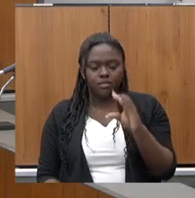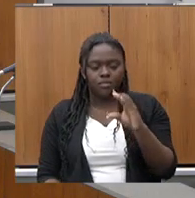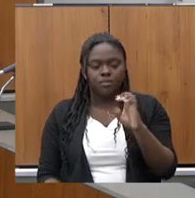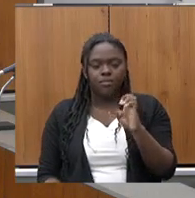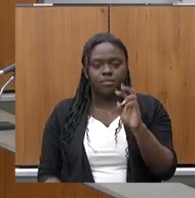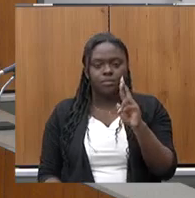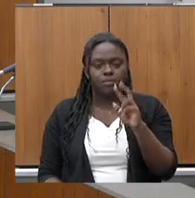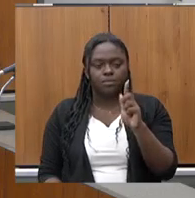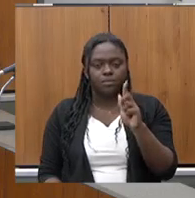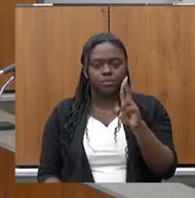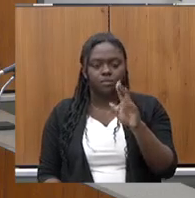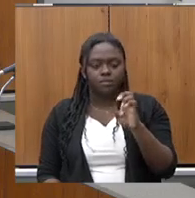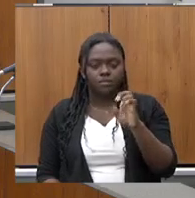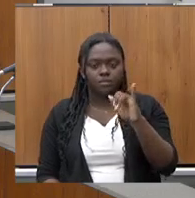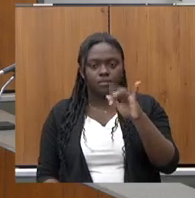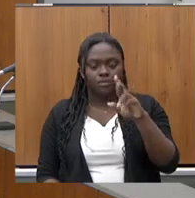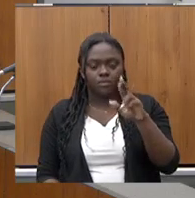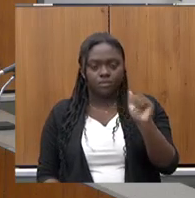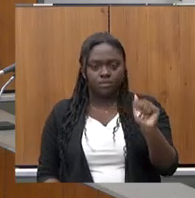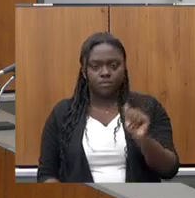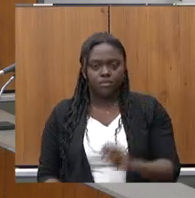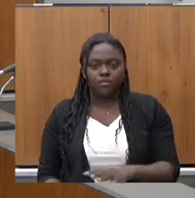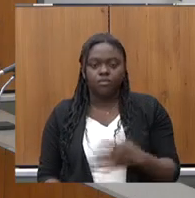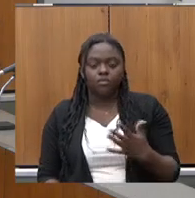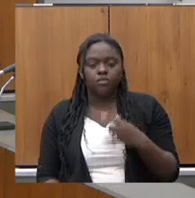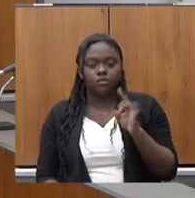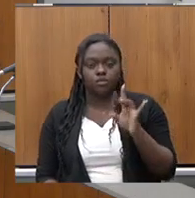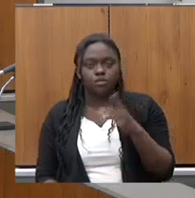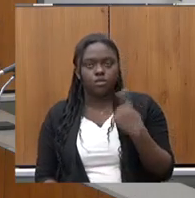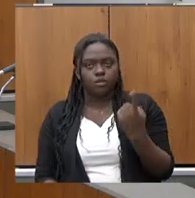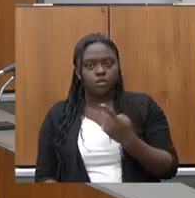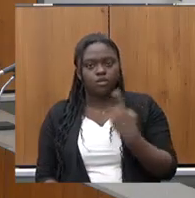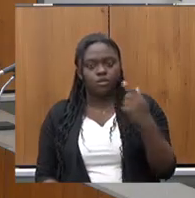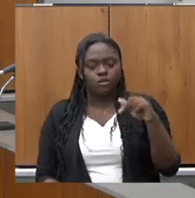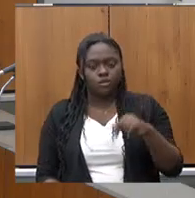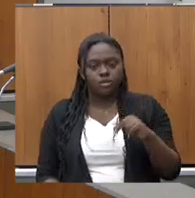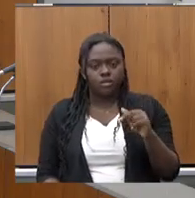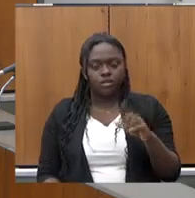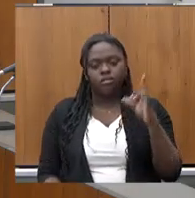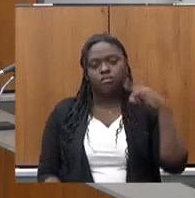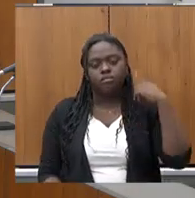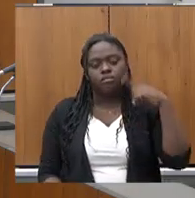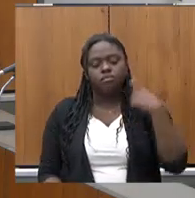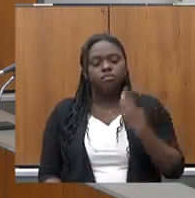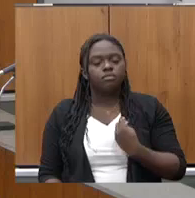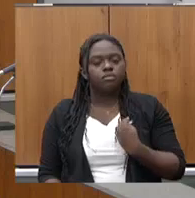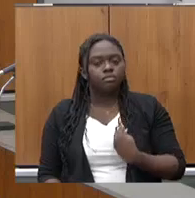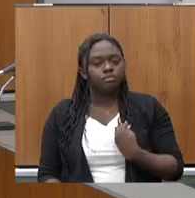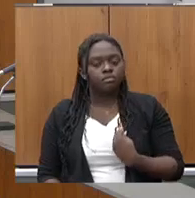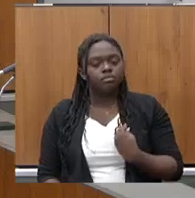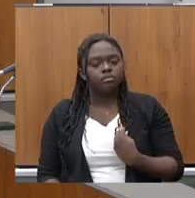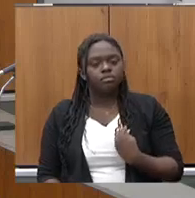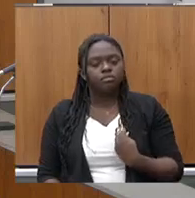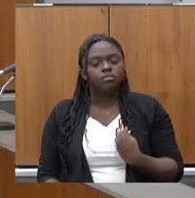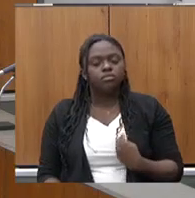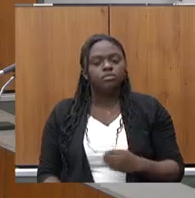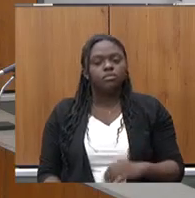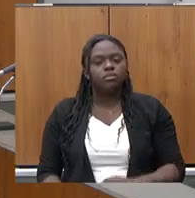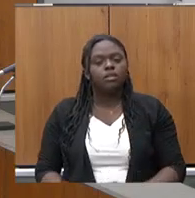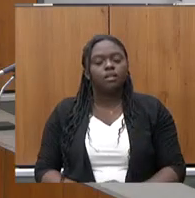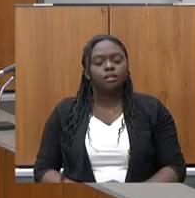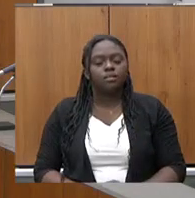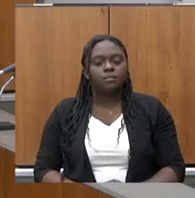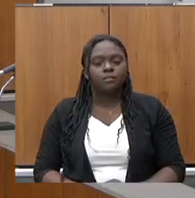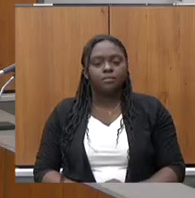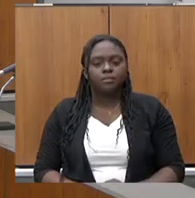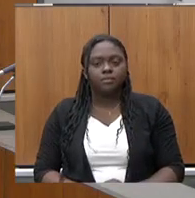Então, estamos somente nós aqui, esse deputado que preside, Coronel Sandro, e a deputada Beatriz